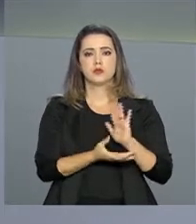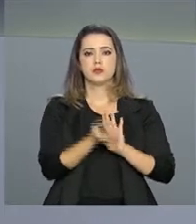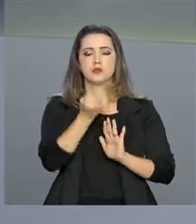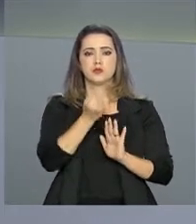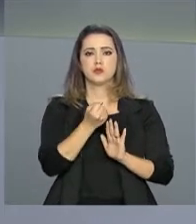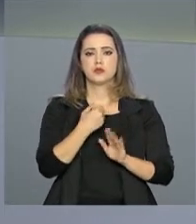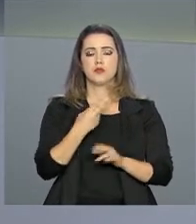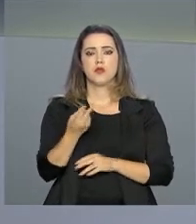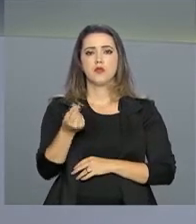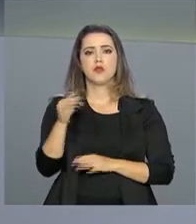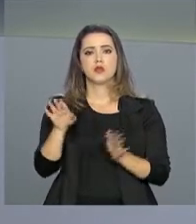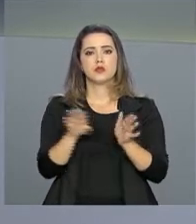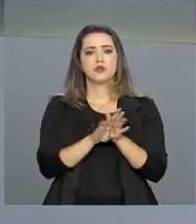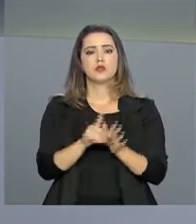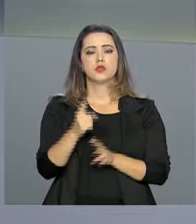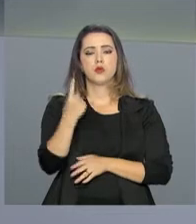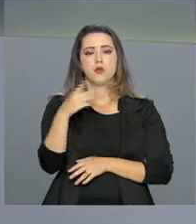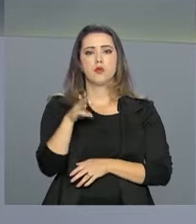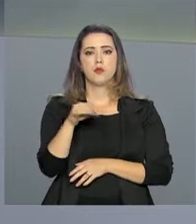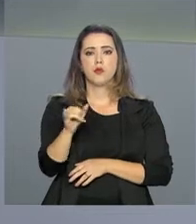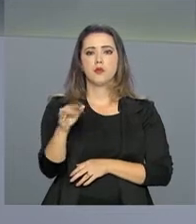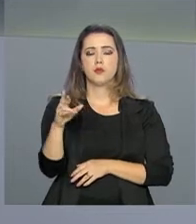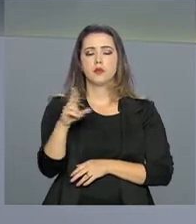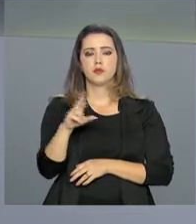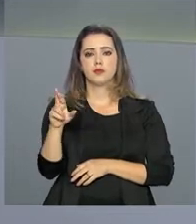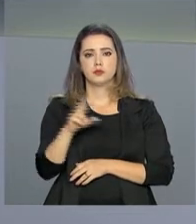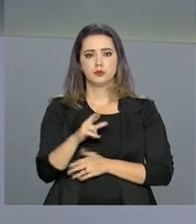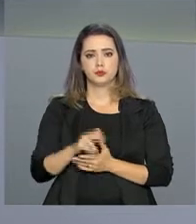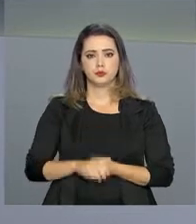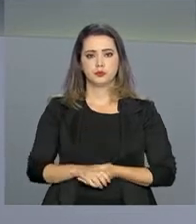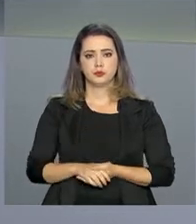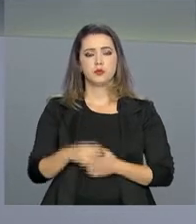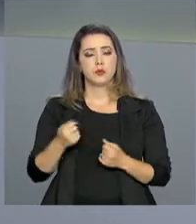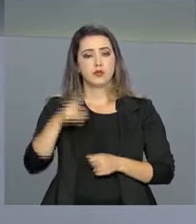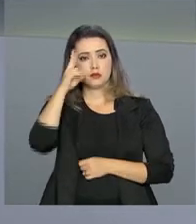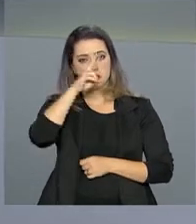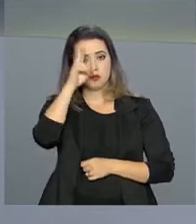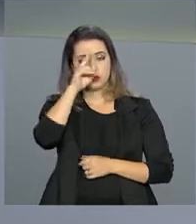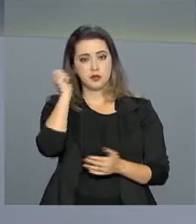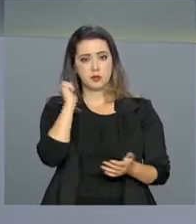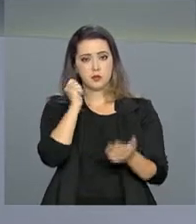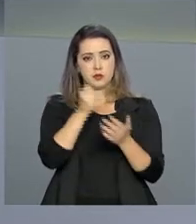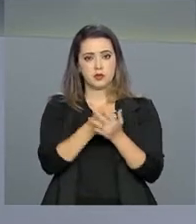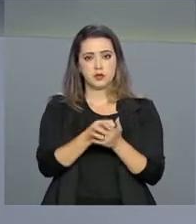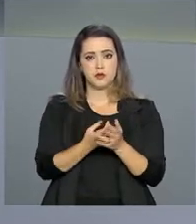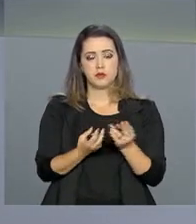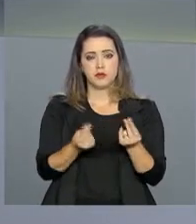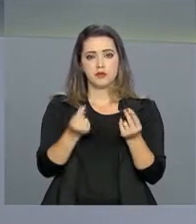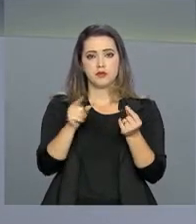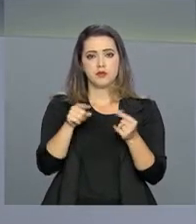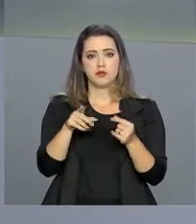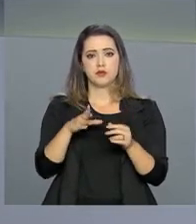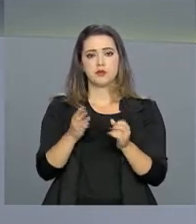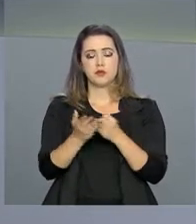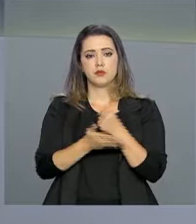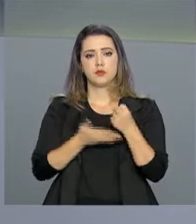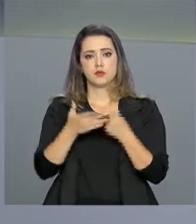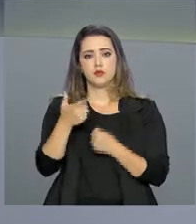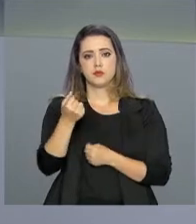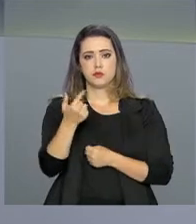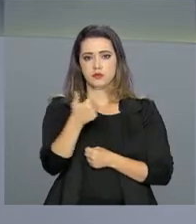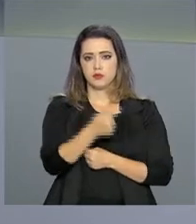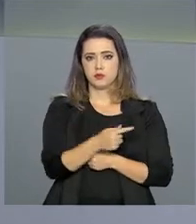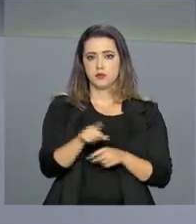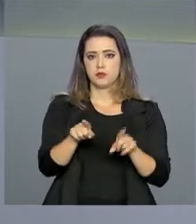benefício e o valor chega a quase 1,5 bilhão de reais. Vale lembrar que o pagamento do benefício referente ao ano-base